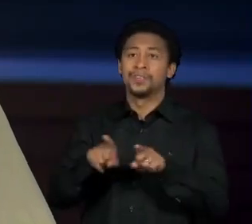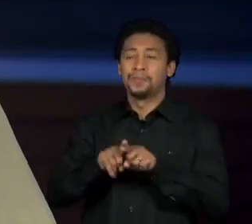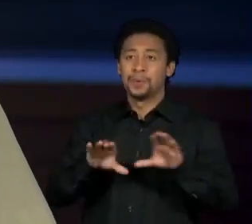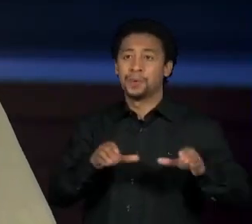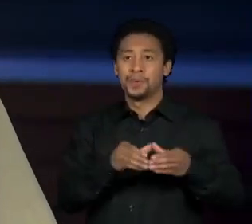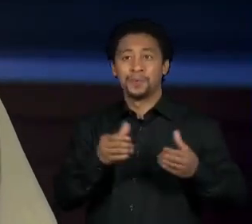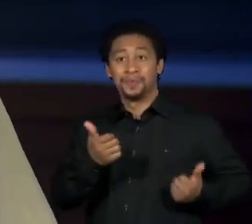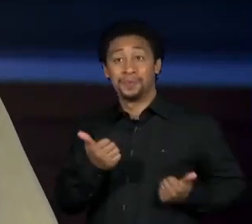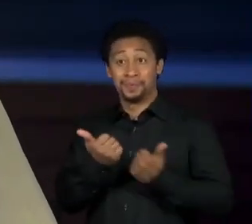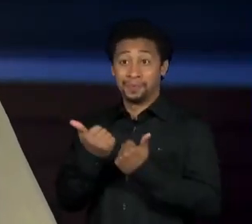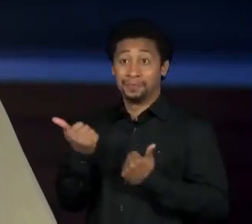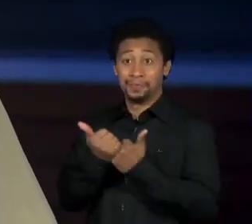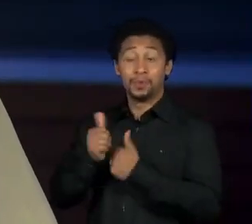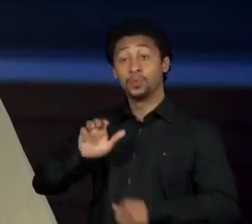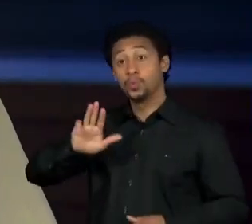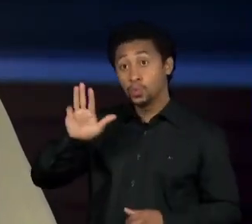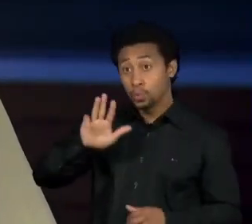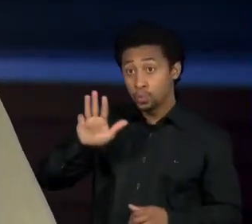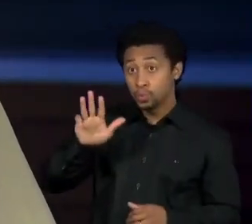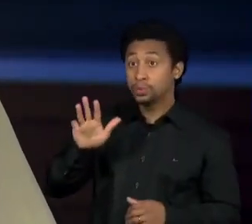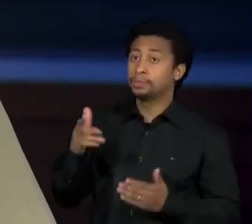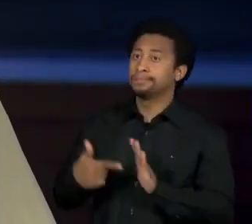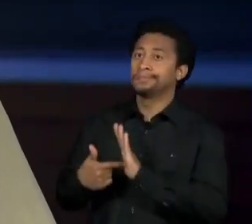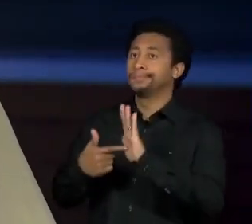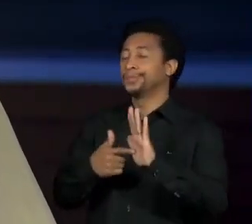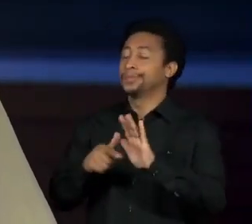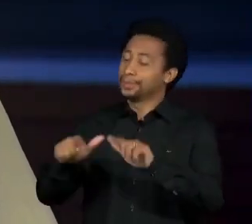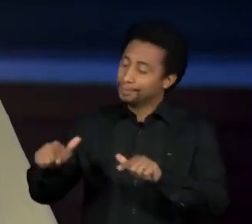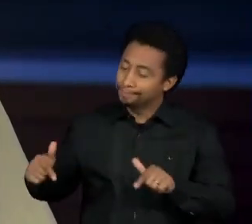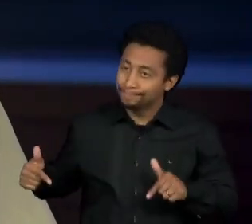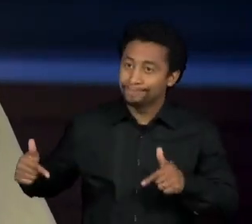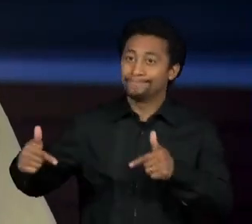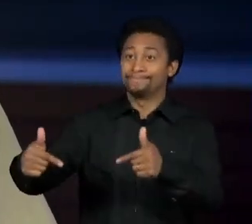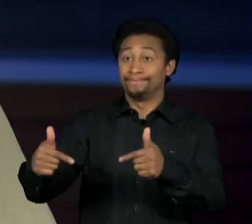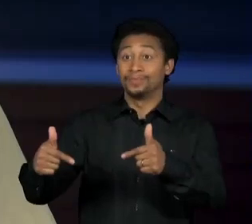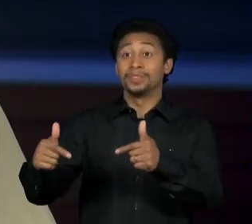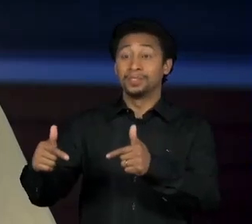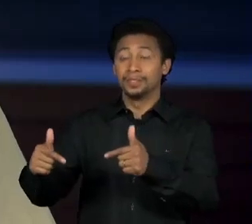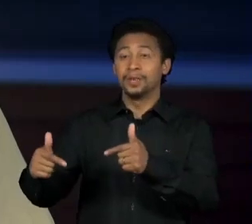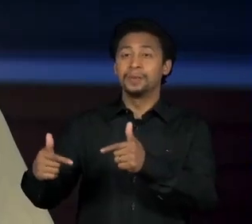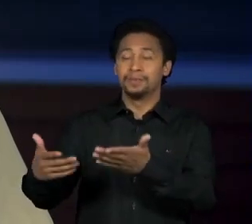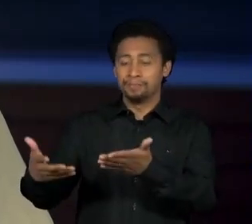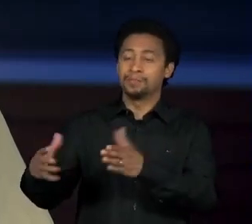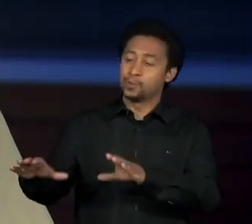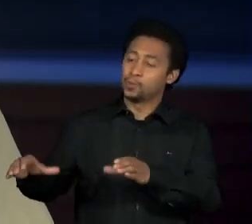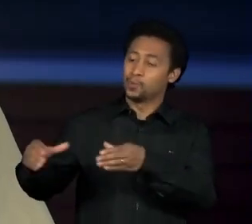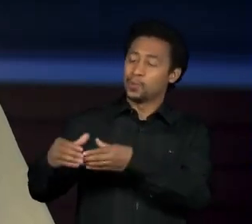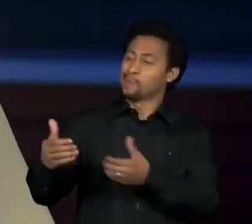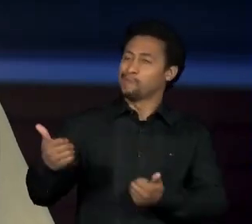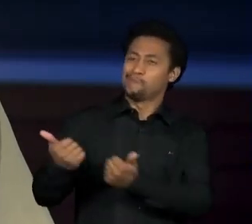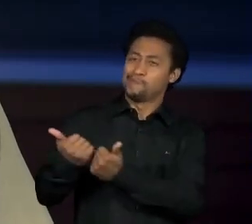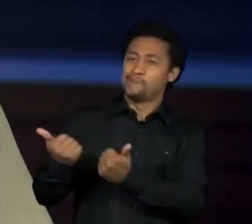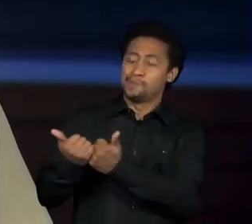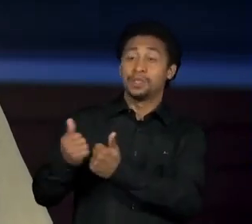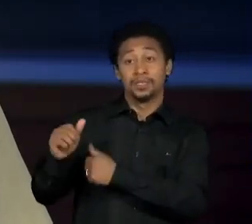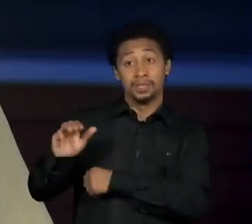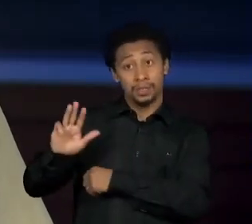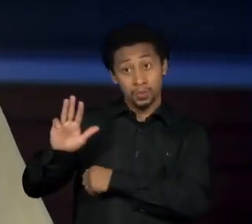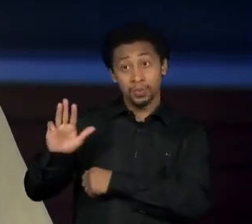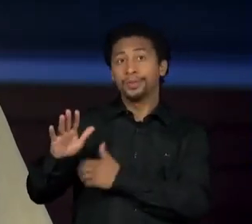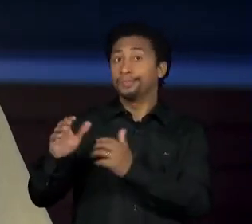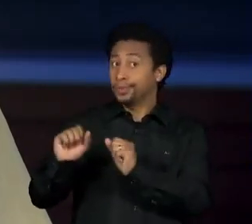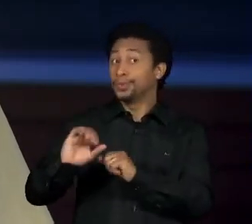partidos também, se forme mais essa ideia da frente ampla e isso estimule eleitores, do Ciro Gomes